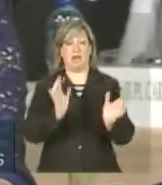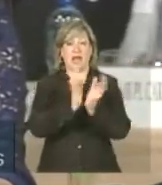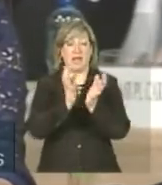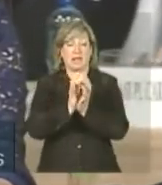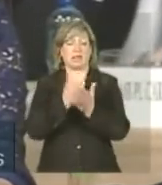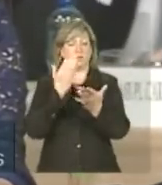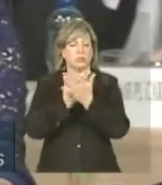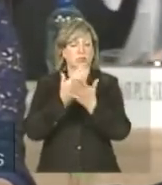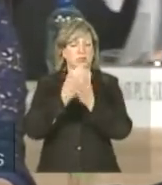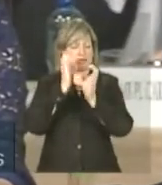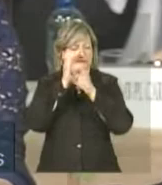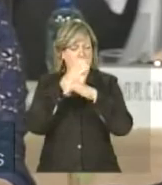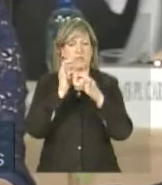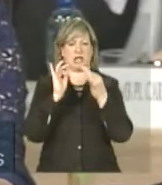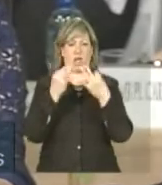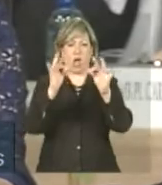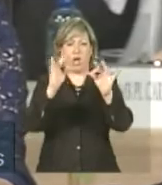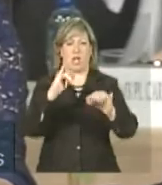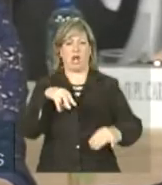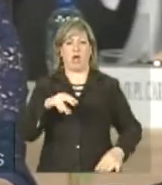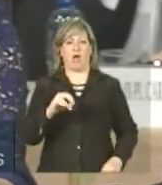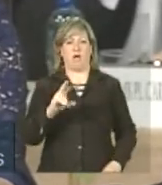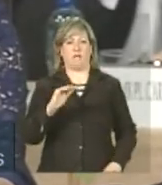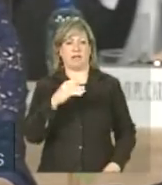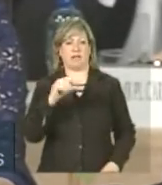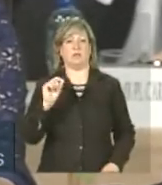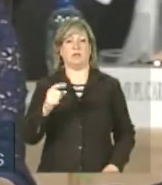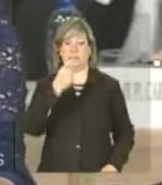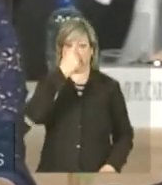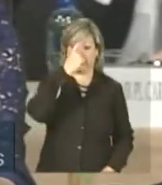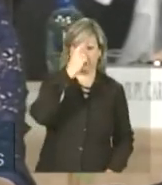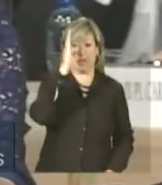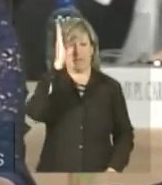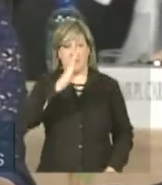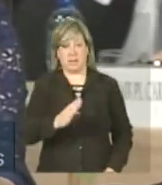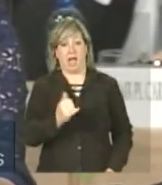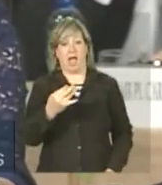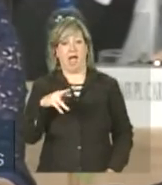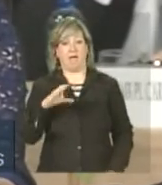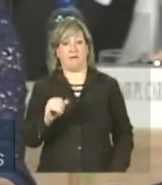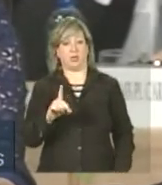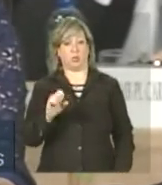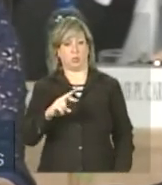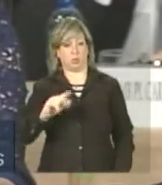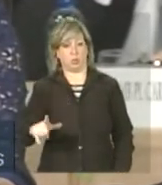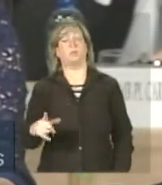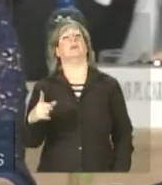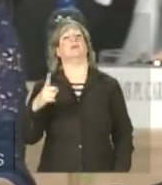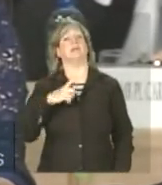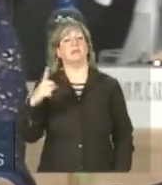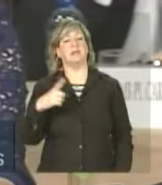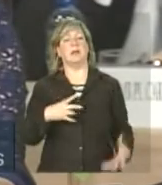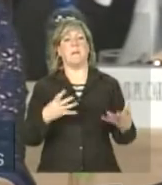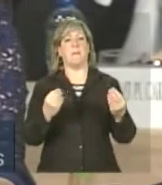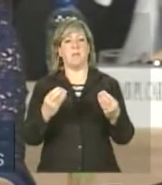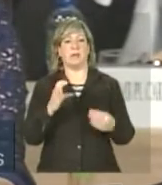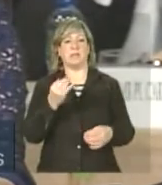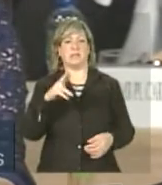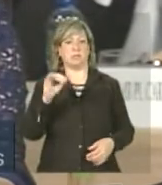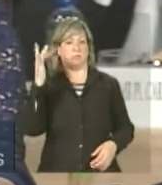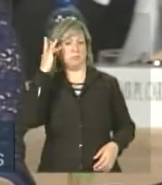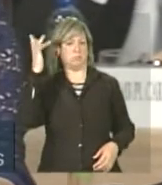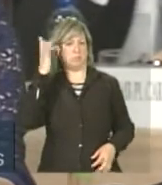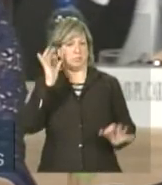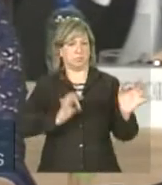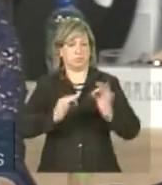da ciência, tecnologia e inovação, Índia, Brasil e África do Sul abrigam muitos centros de excelência